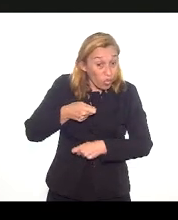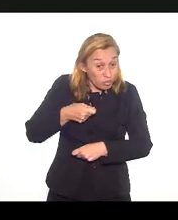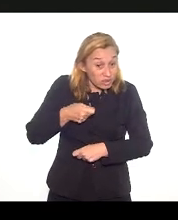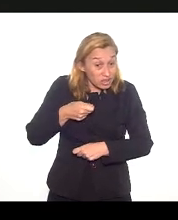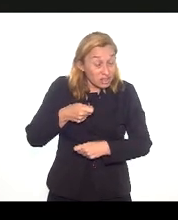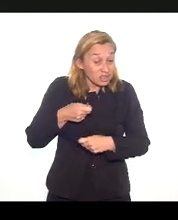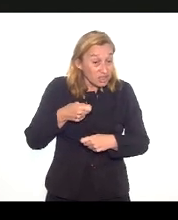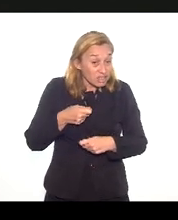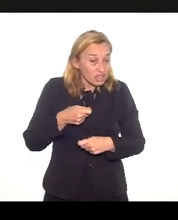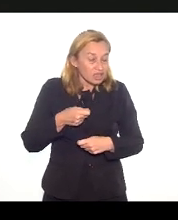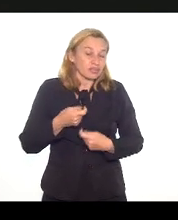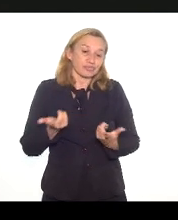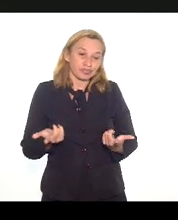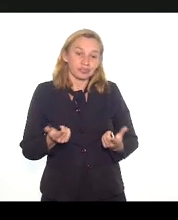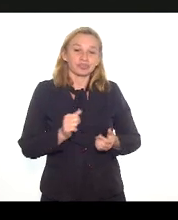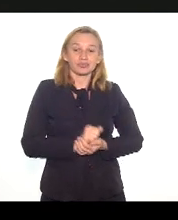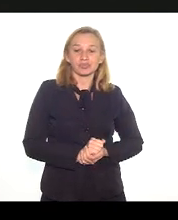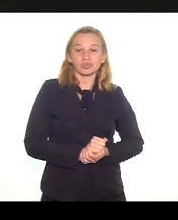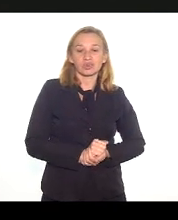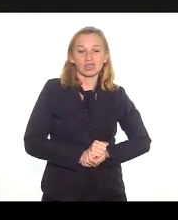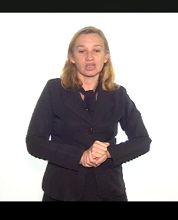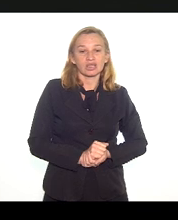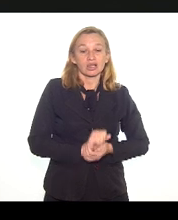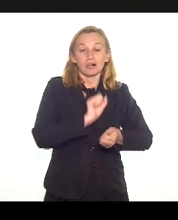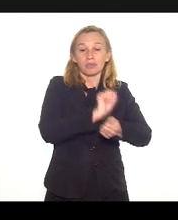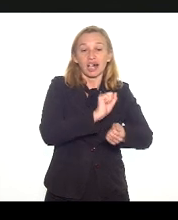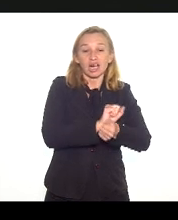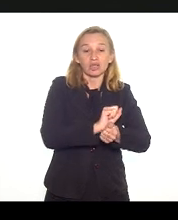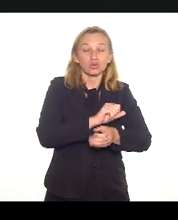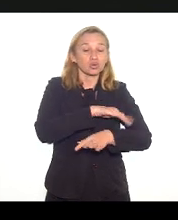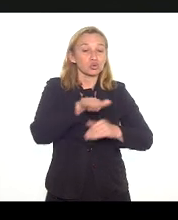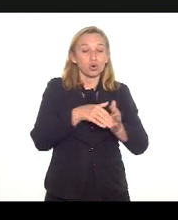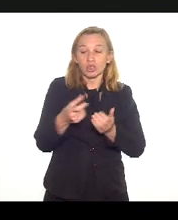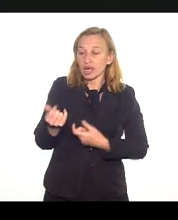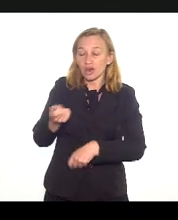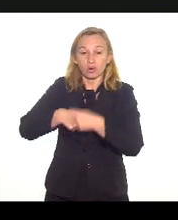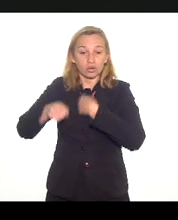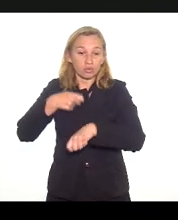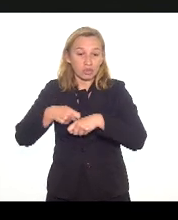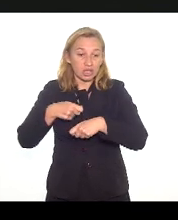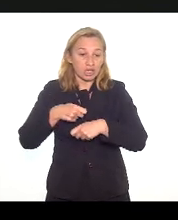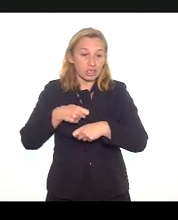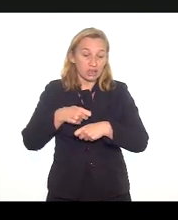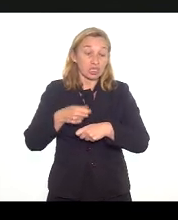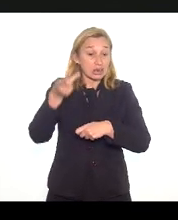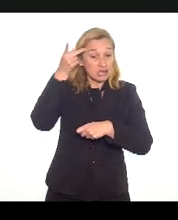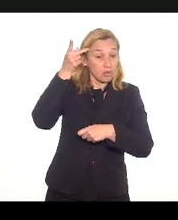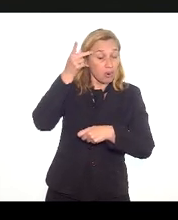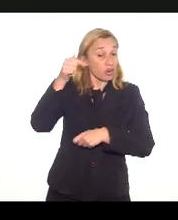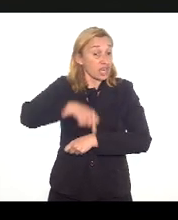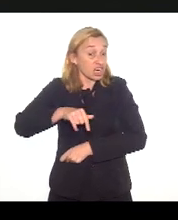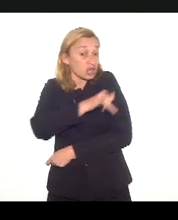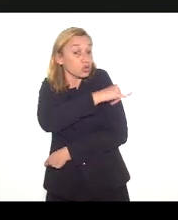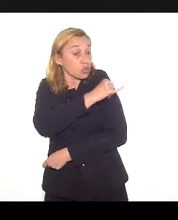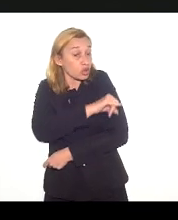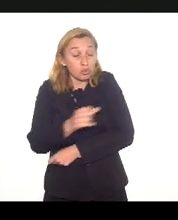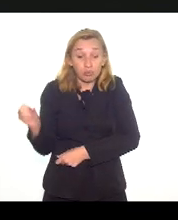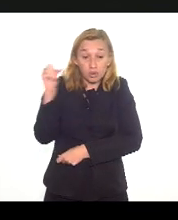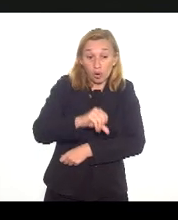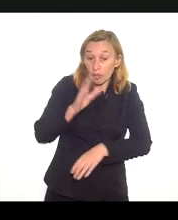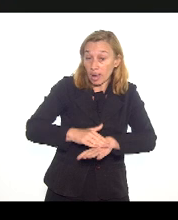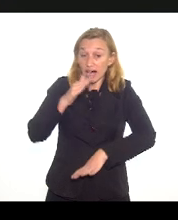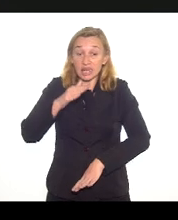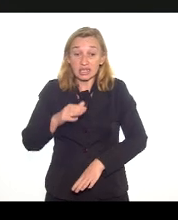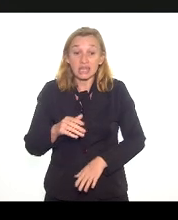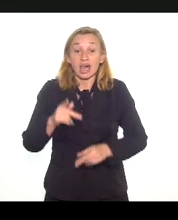se radicalizaram na política de uma forma brutal, paralisando a economia. no Rio foi muito mais grave, aqui nós temos empreiteiras, a